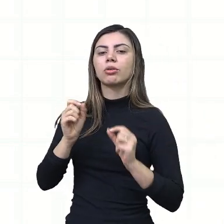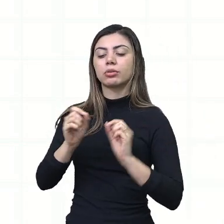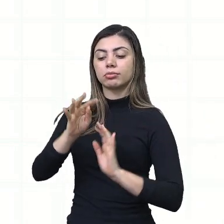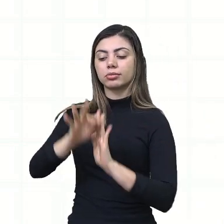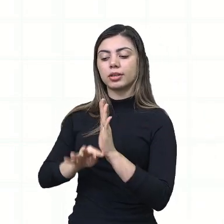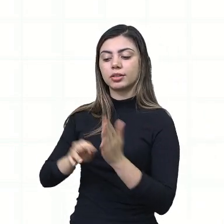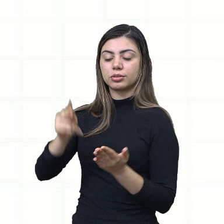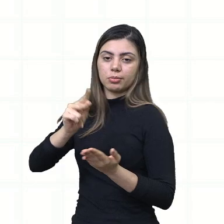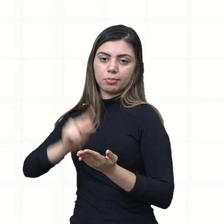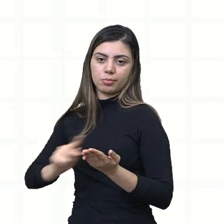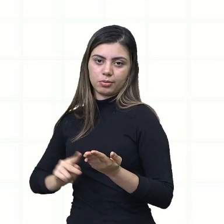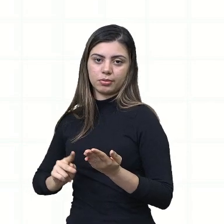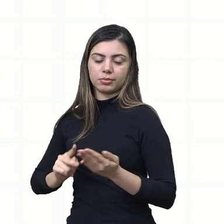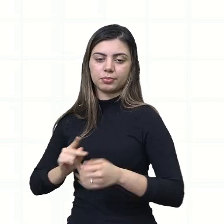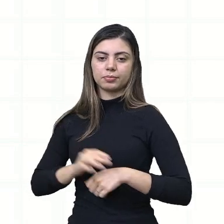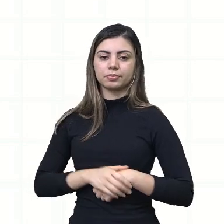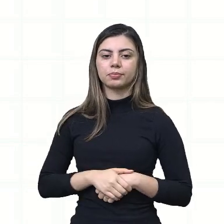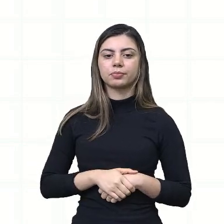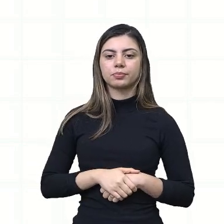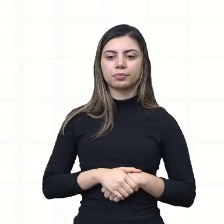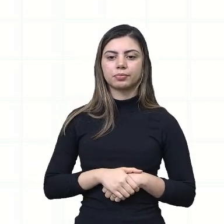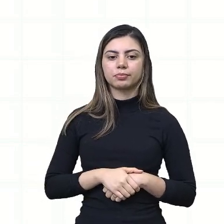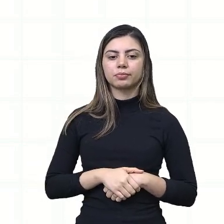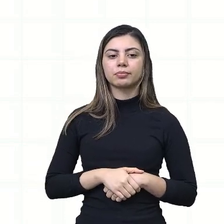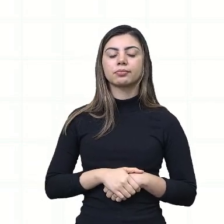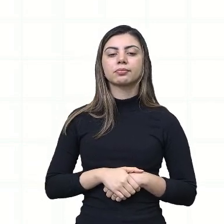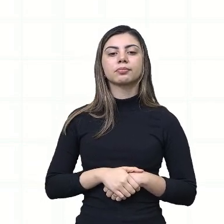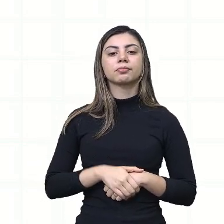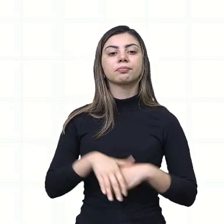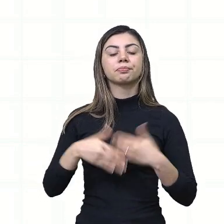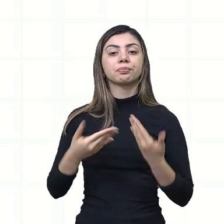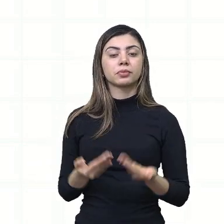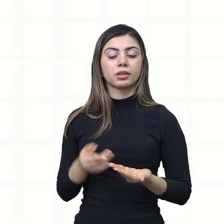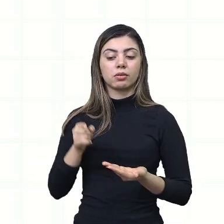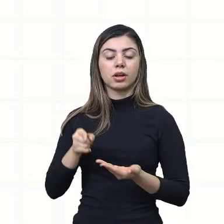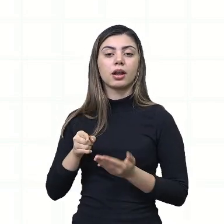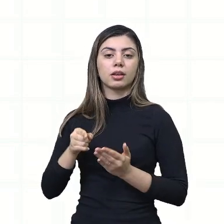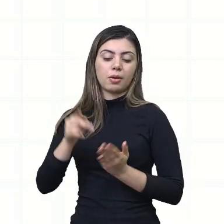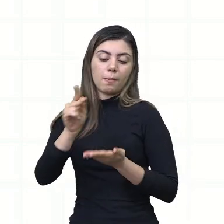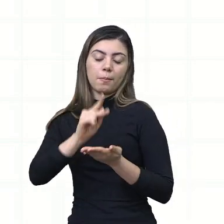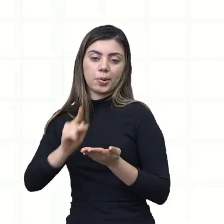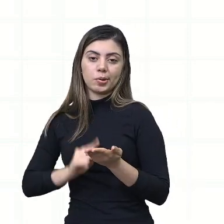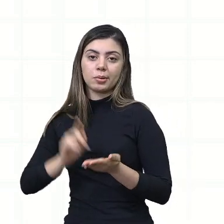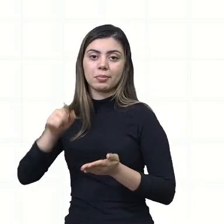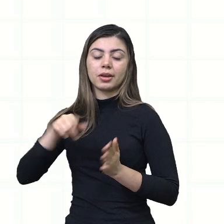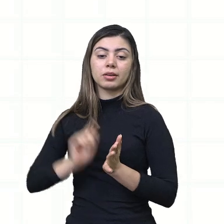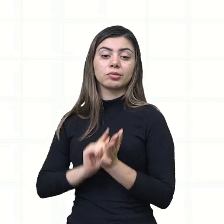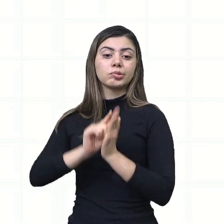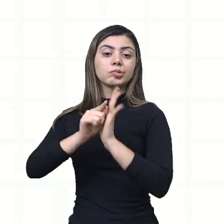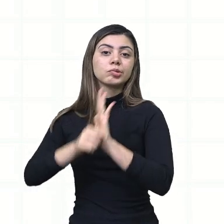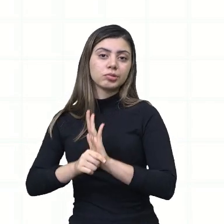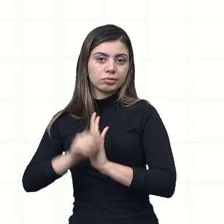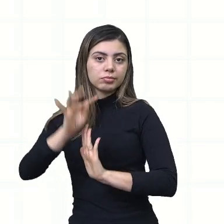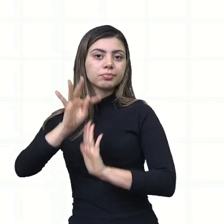textos em verso, certo? Então, o poema é um gênero